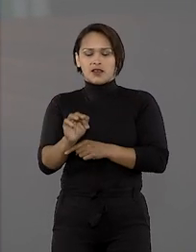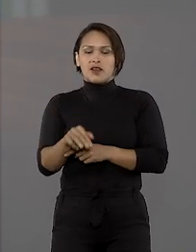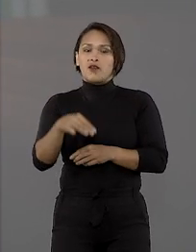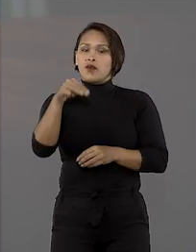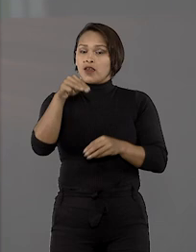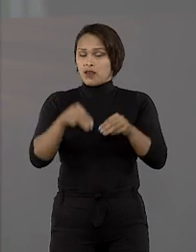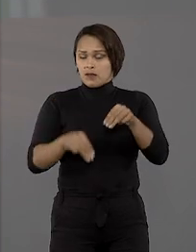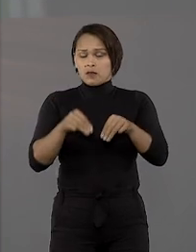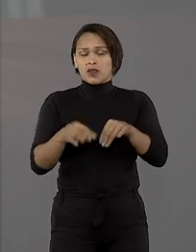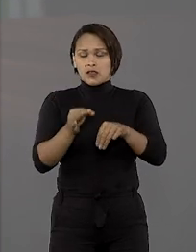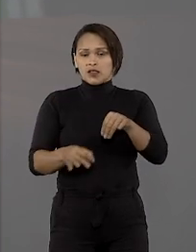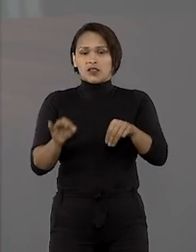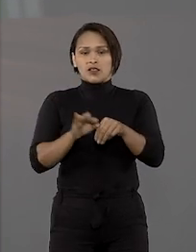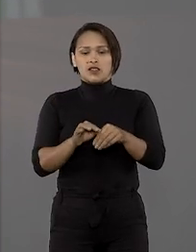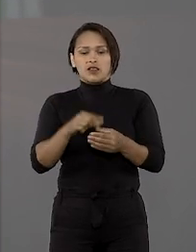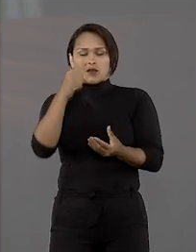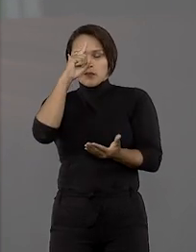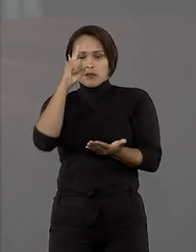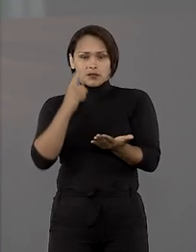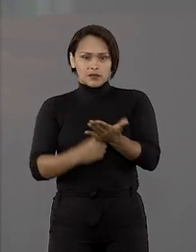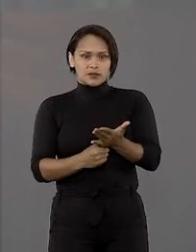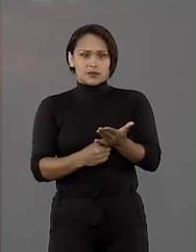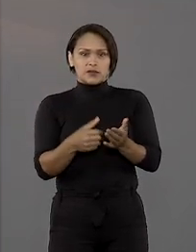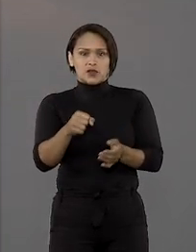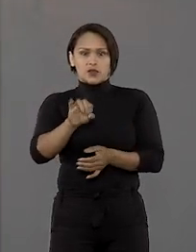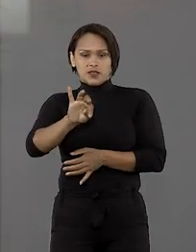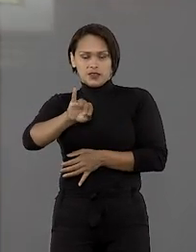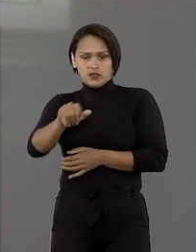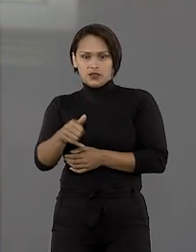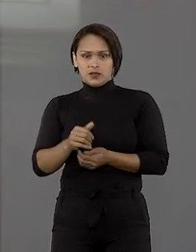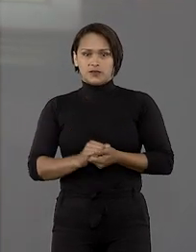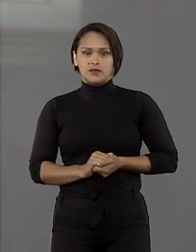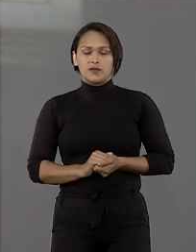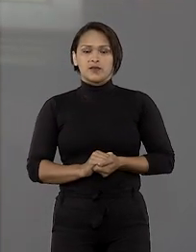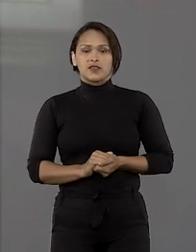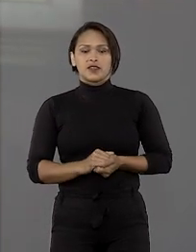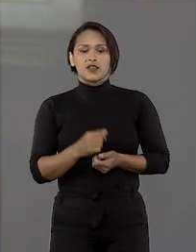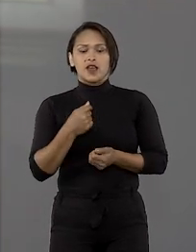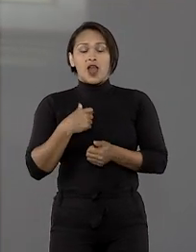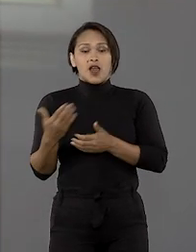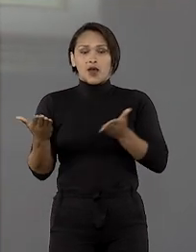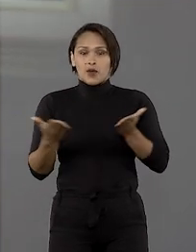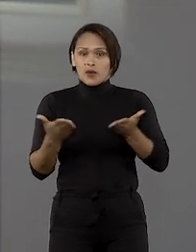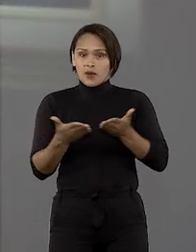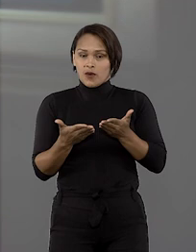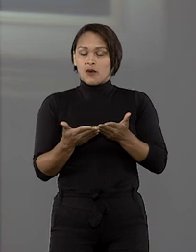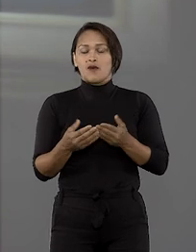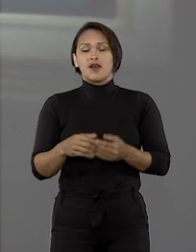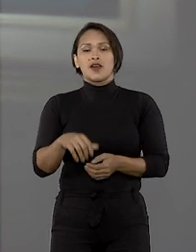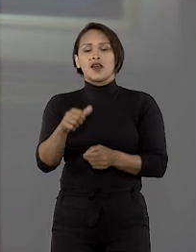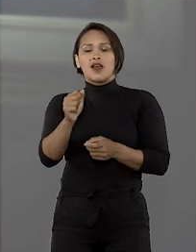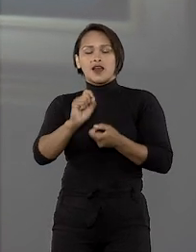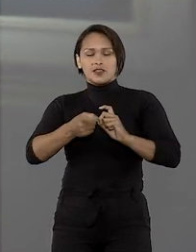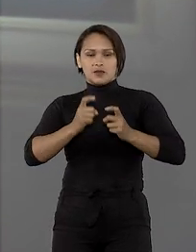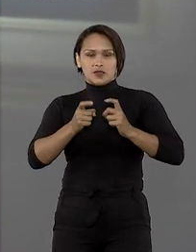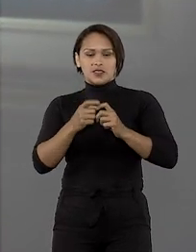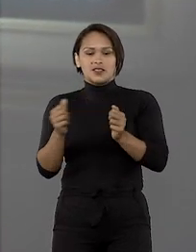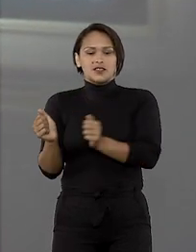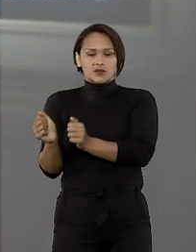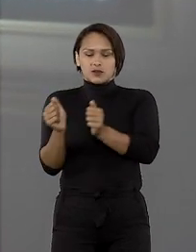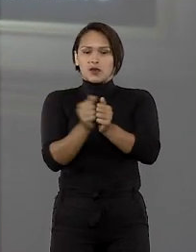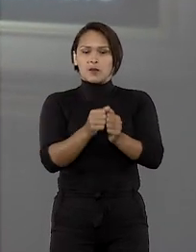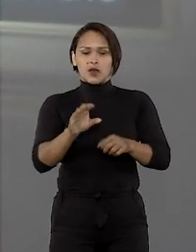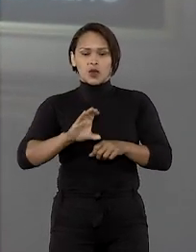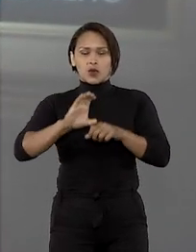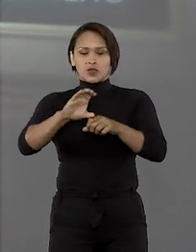ministro efetivo do Tribunal Superior Eleitoral. Atualmente, é integrante do Conselho de Administração, além de